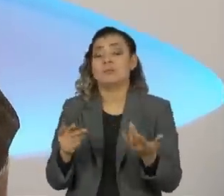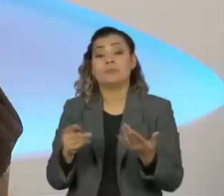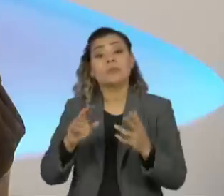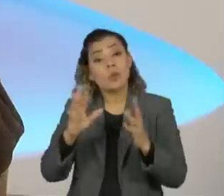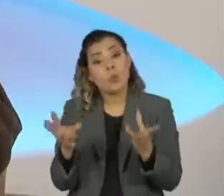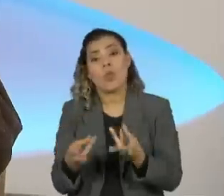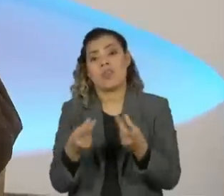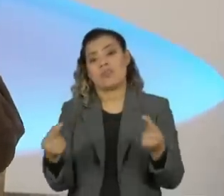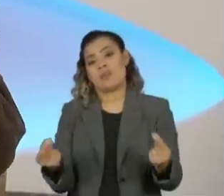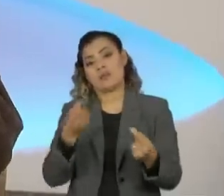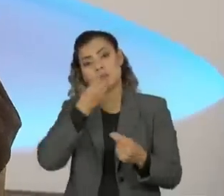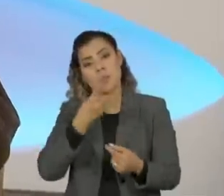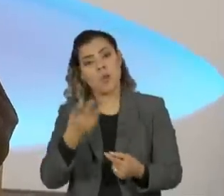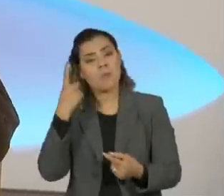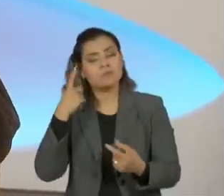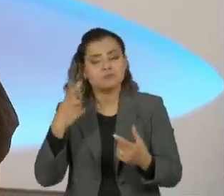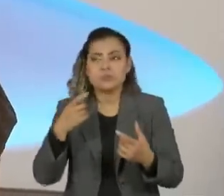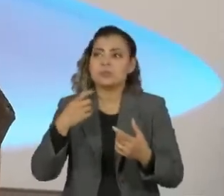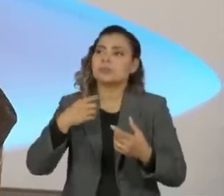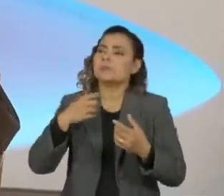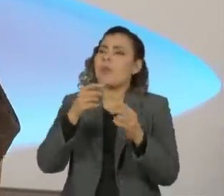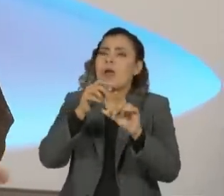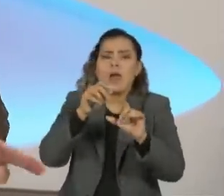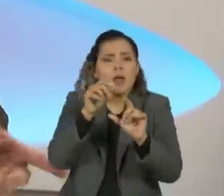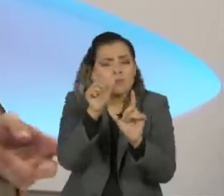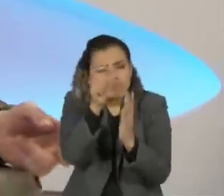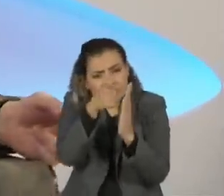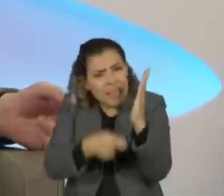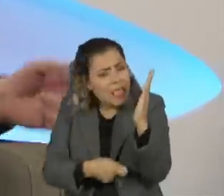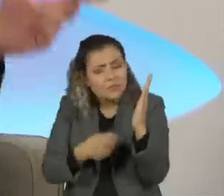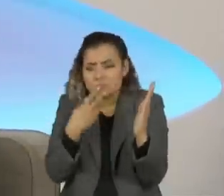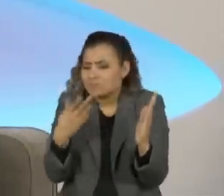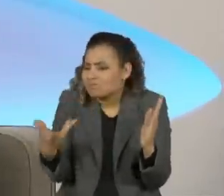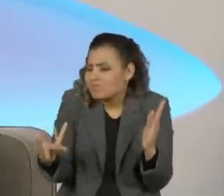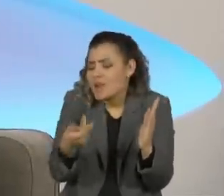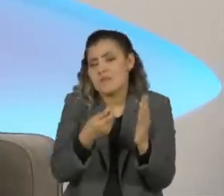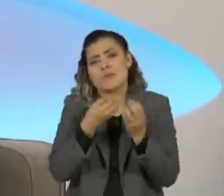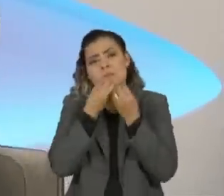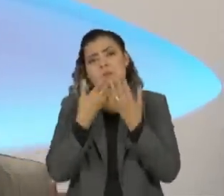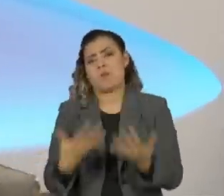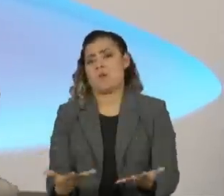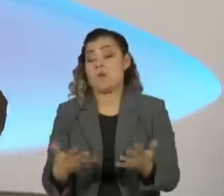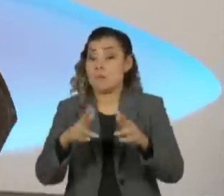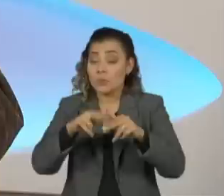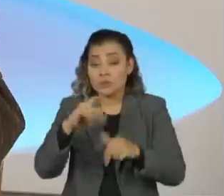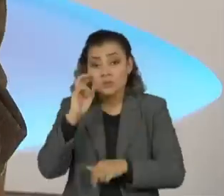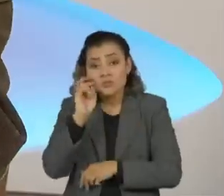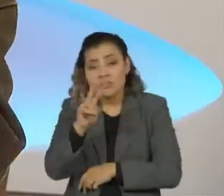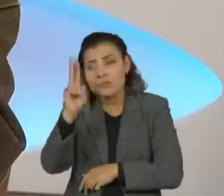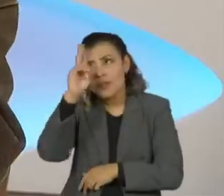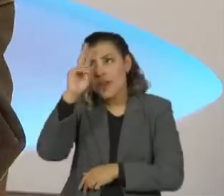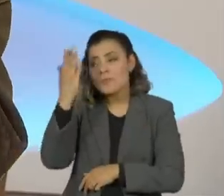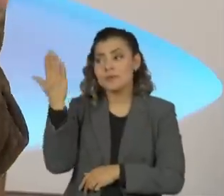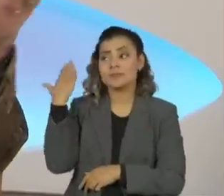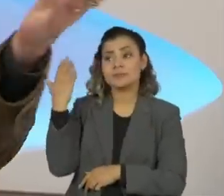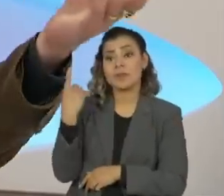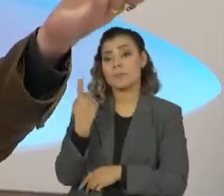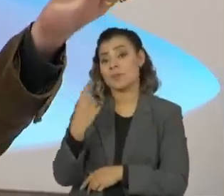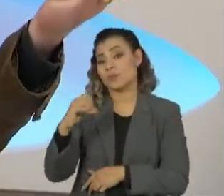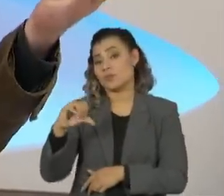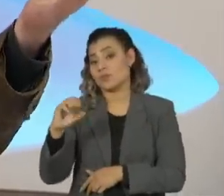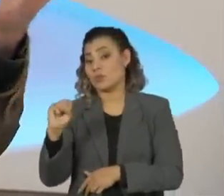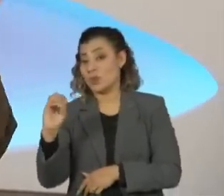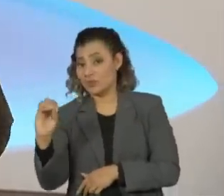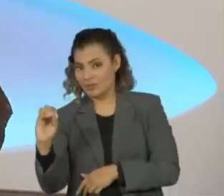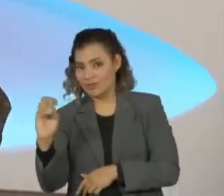de produção, de som, de letra, como nunca teve. E aí a gente se lembra de uma coisa, que nos anos 80, que eu sou um